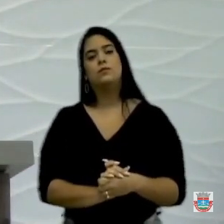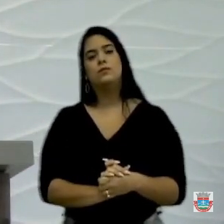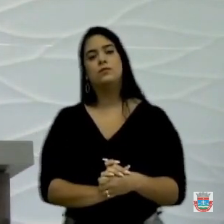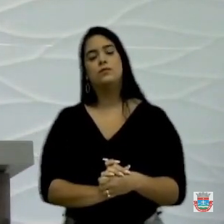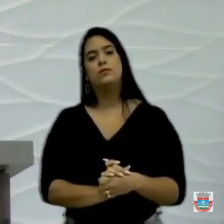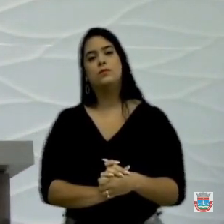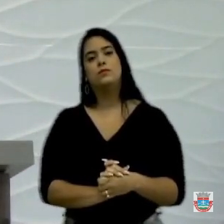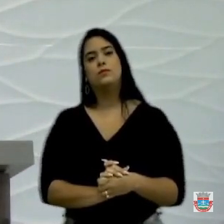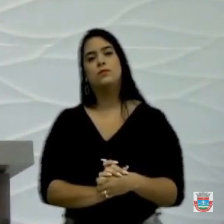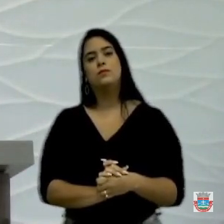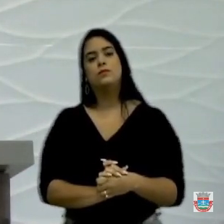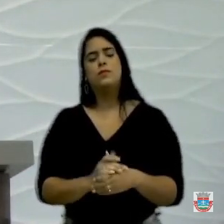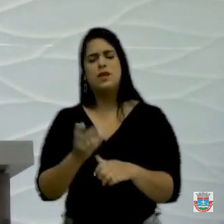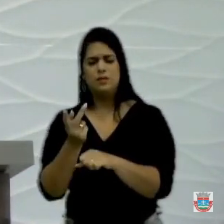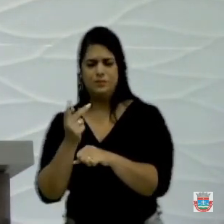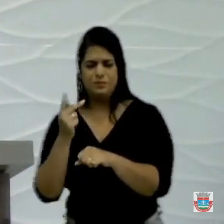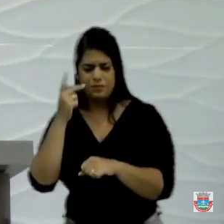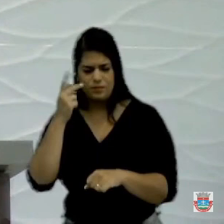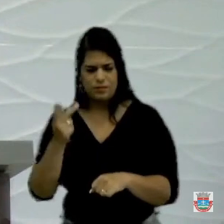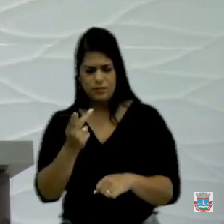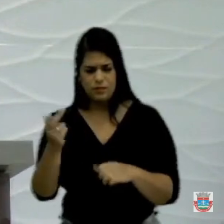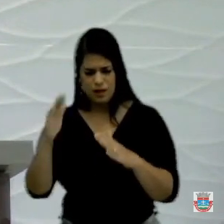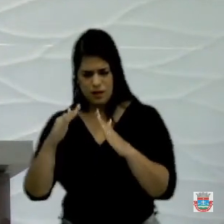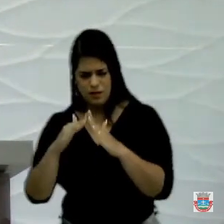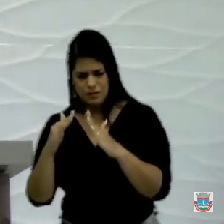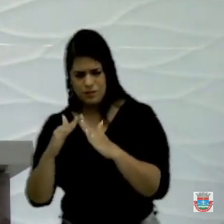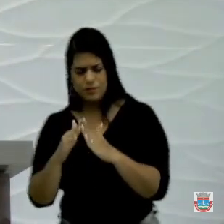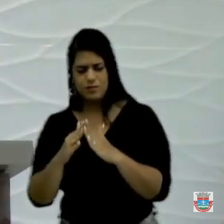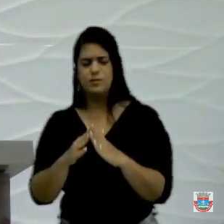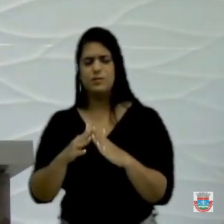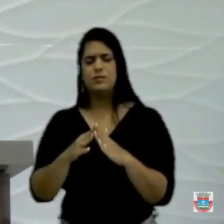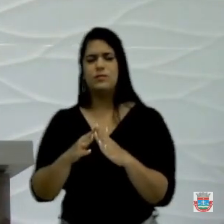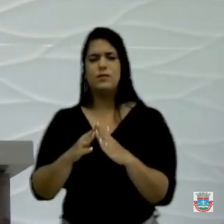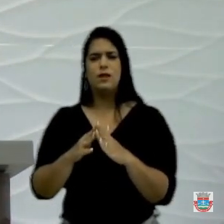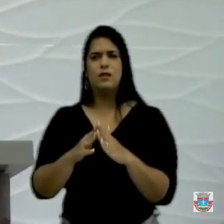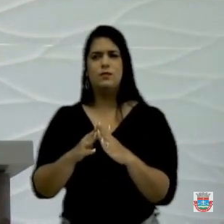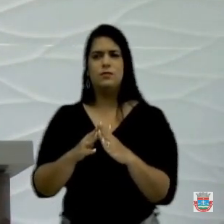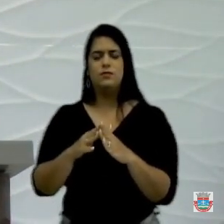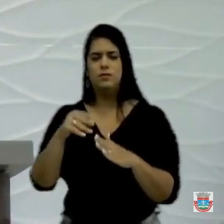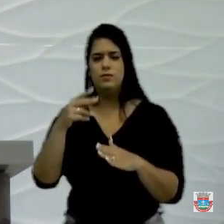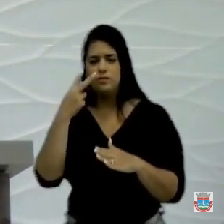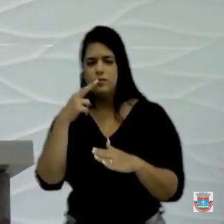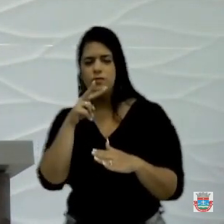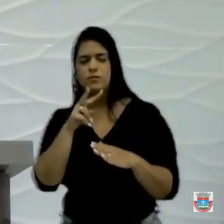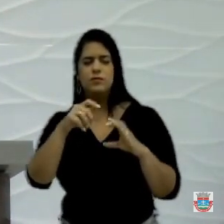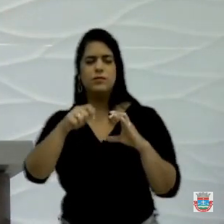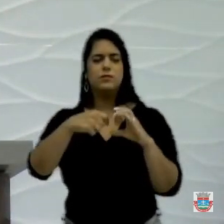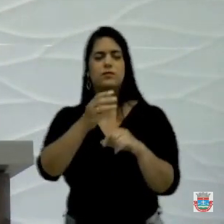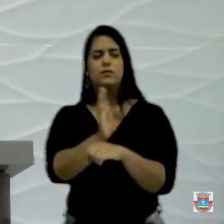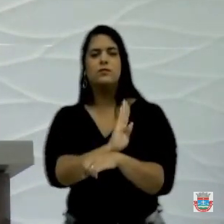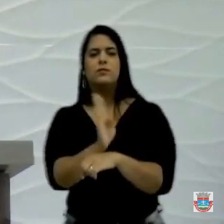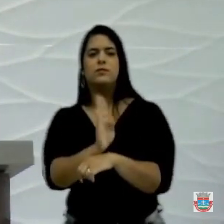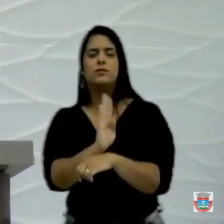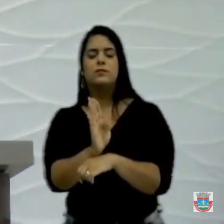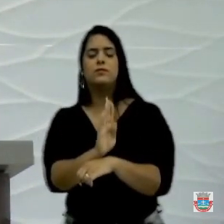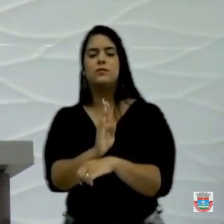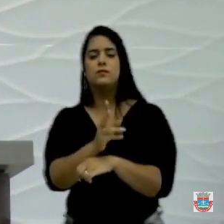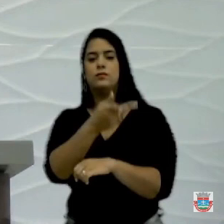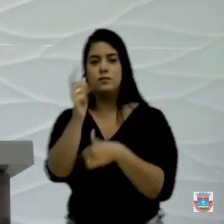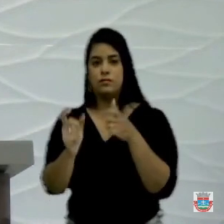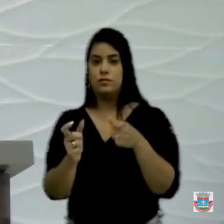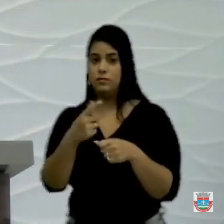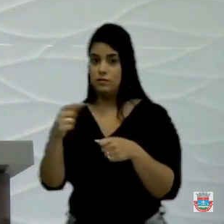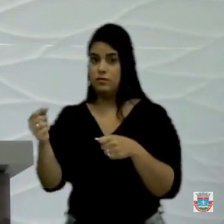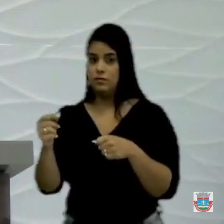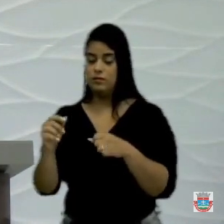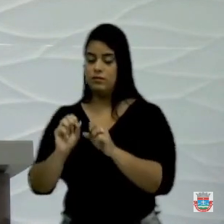recebendo visitas nas nossas casas, vendo vídeos na rede social das pessoas que estão indo até a Ação Social e não